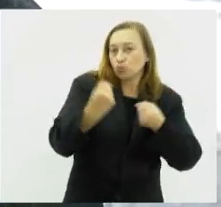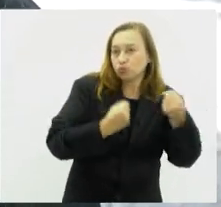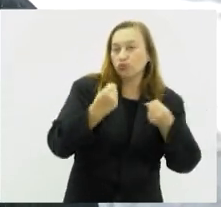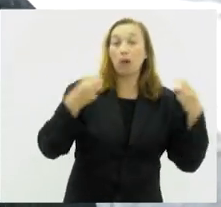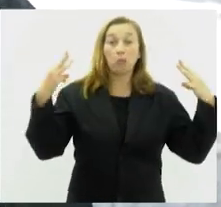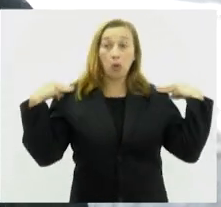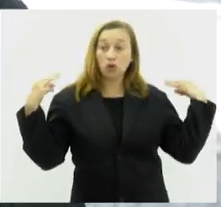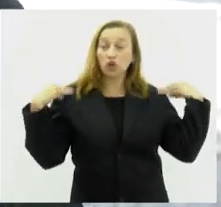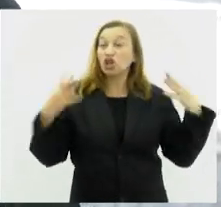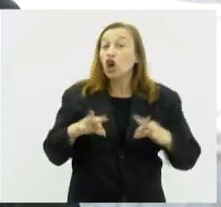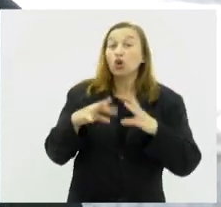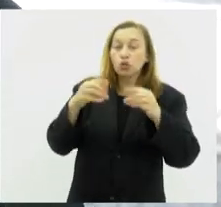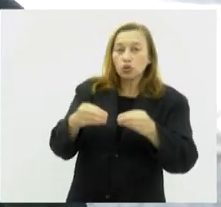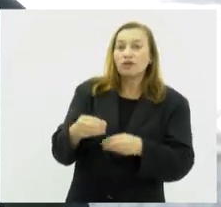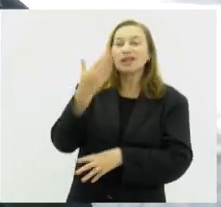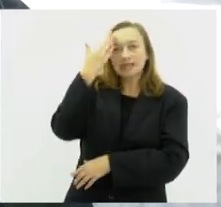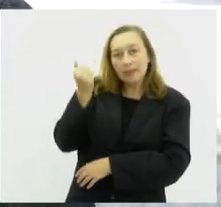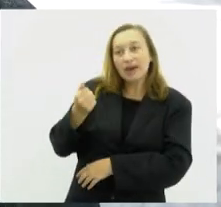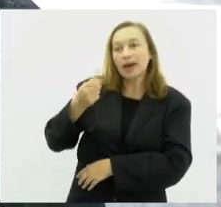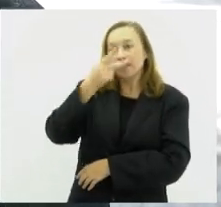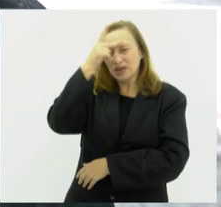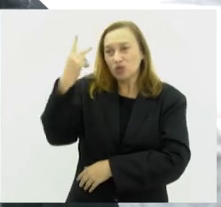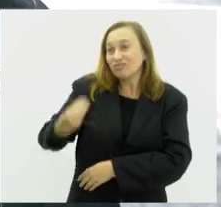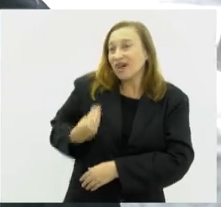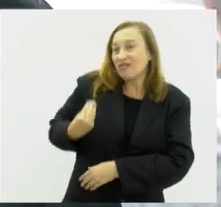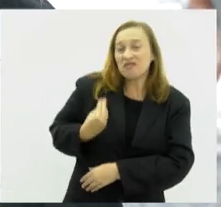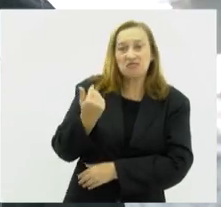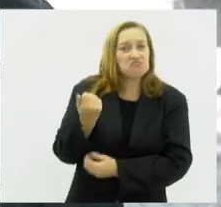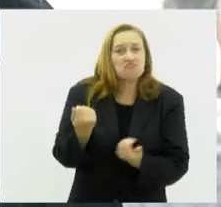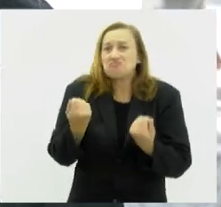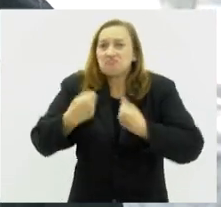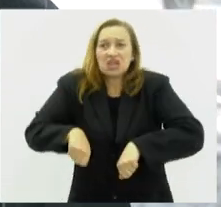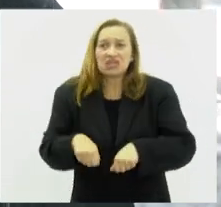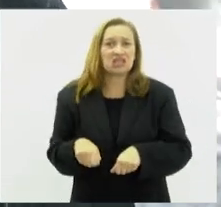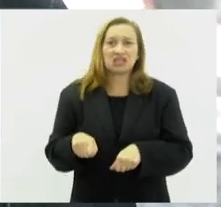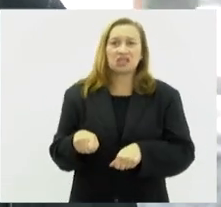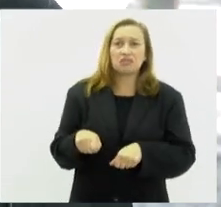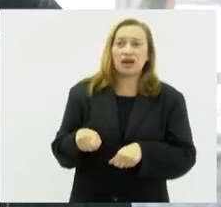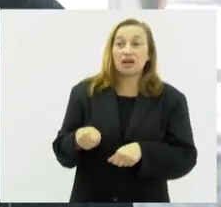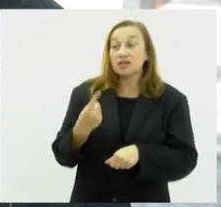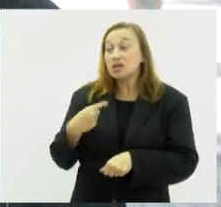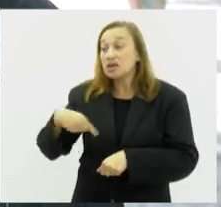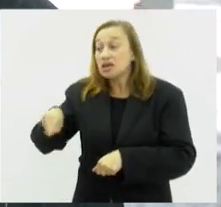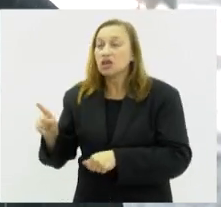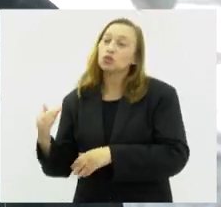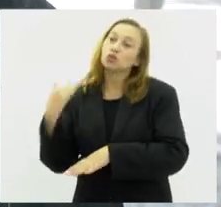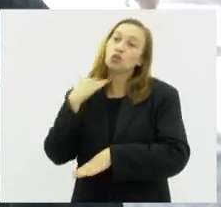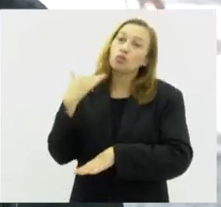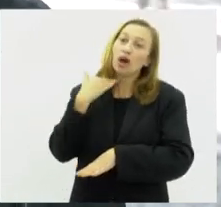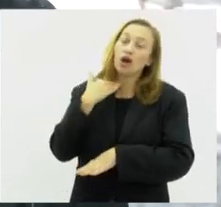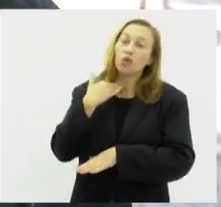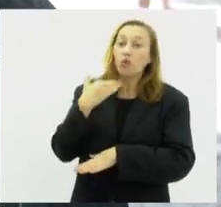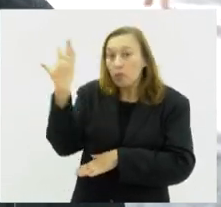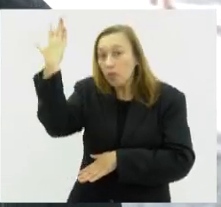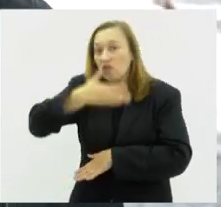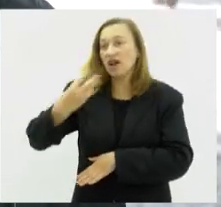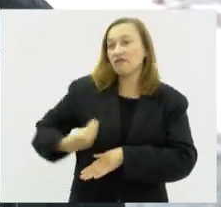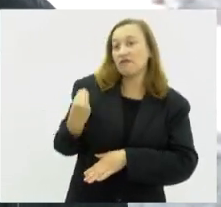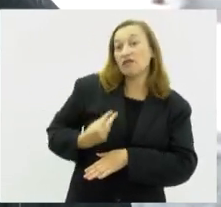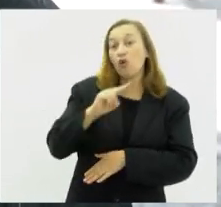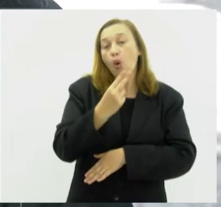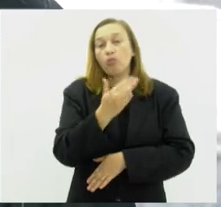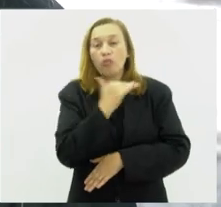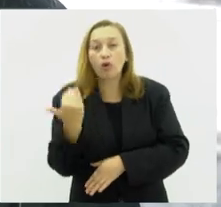saber que essa pessoa está viva e não precisa mais fazer a prova de vida. Caso essa pessoa não vá em lugar